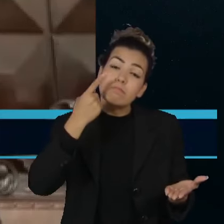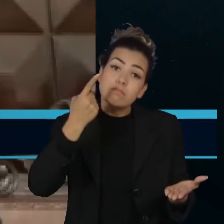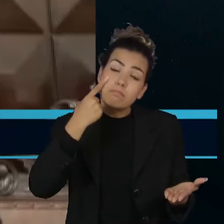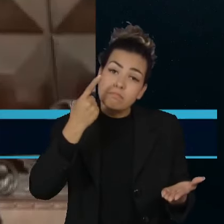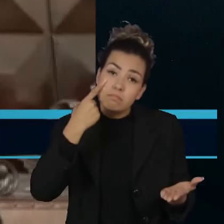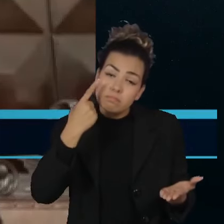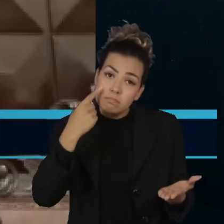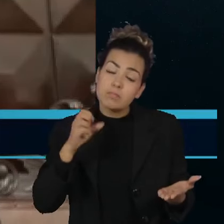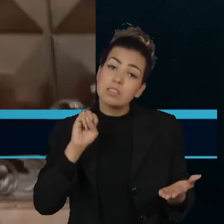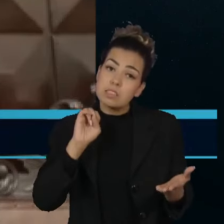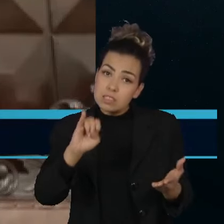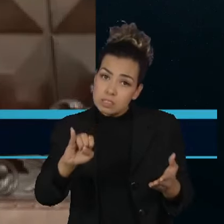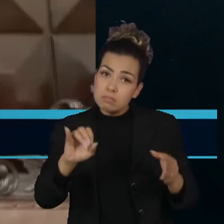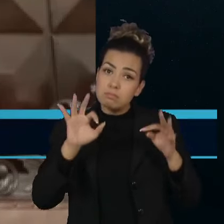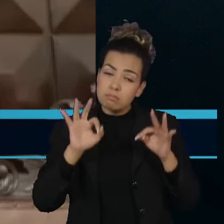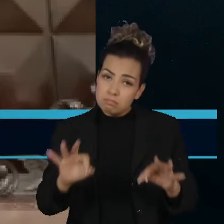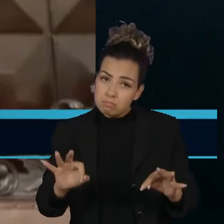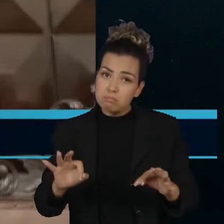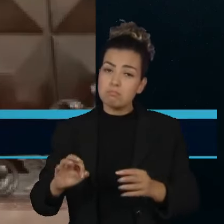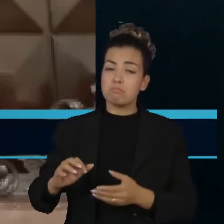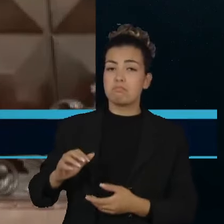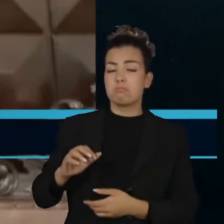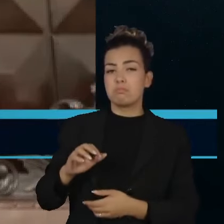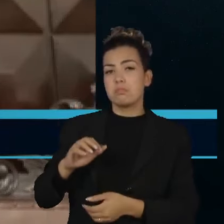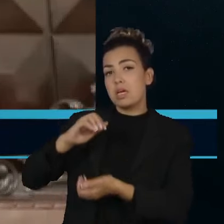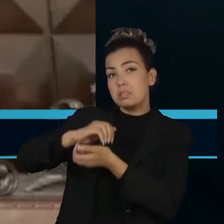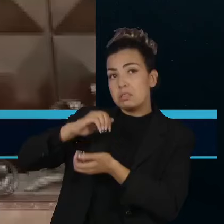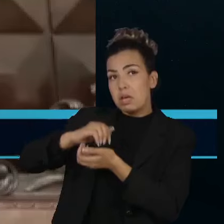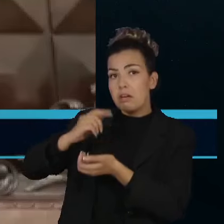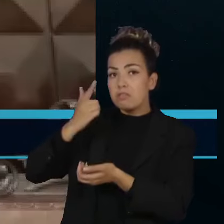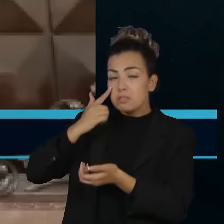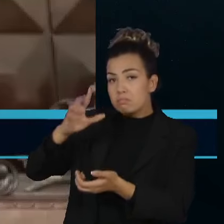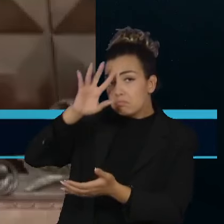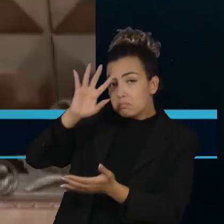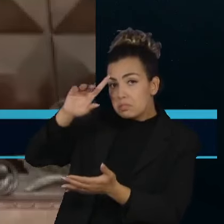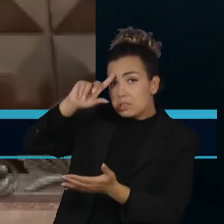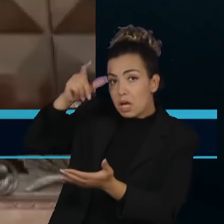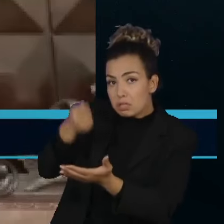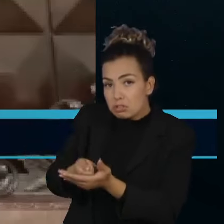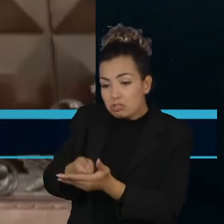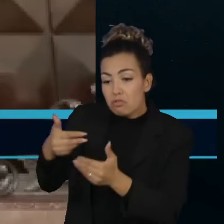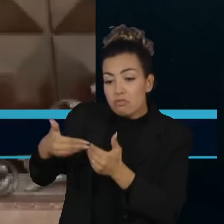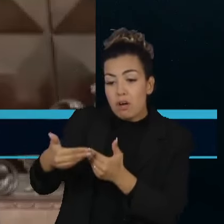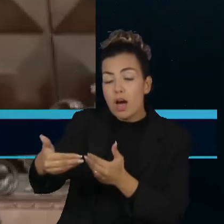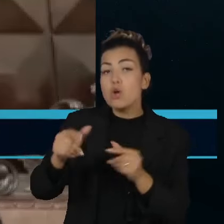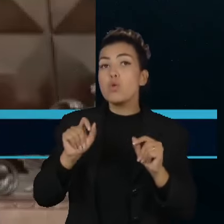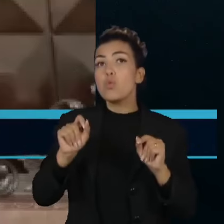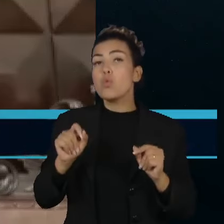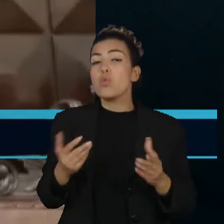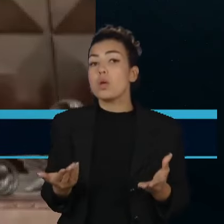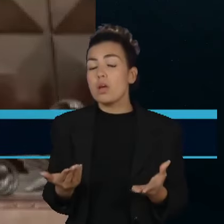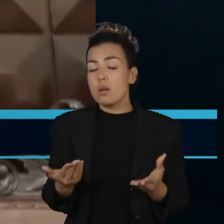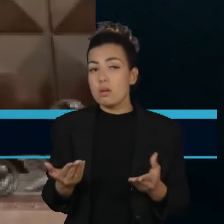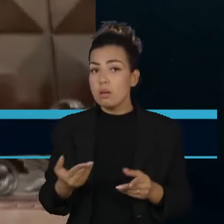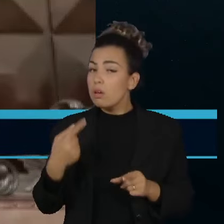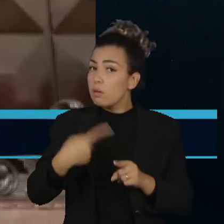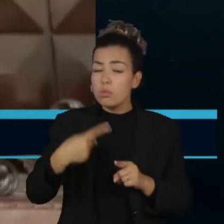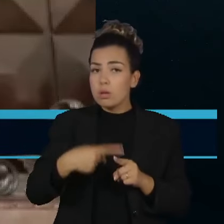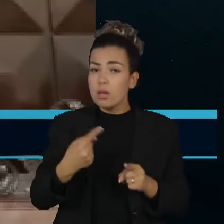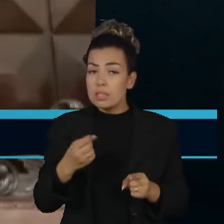Federal será decisivo, é uma medida de controle de constitucionalidade, a chamada ação direta de